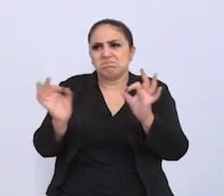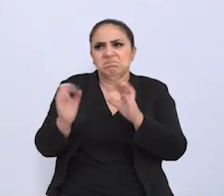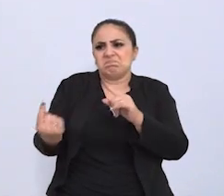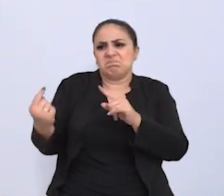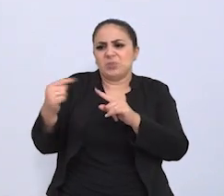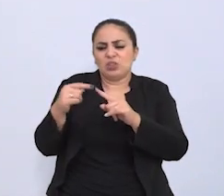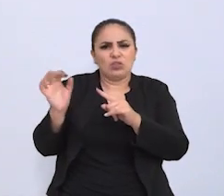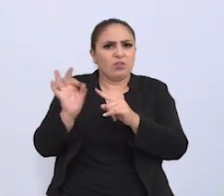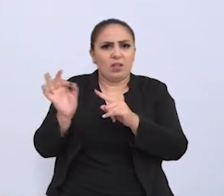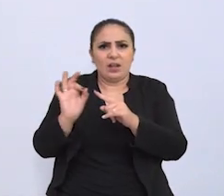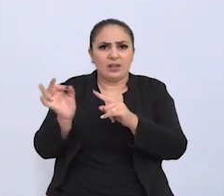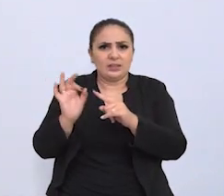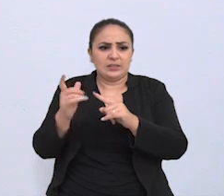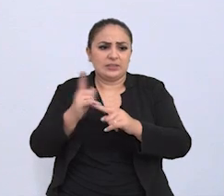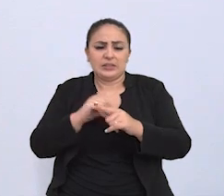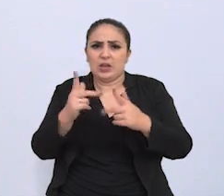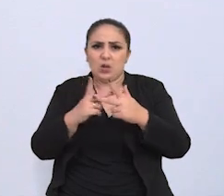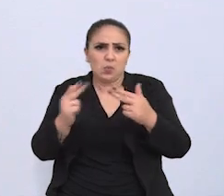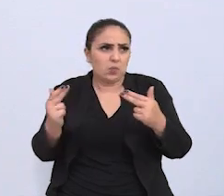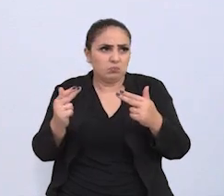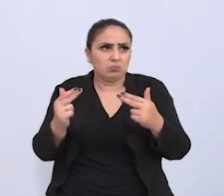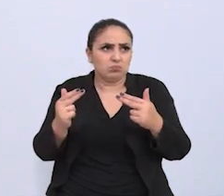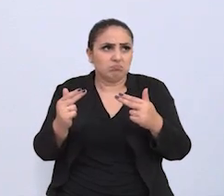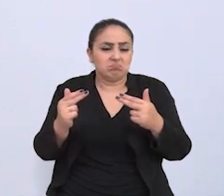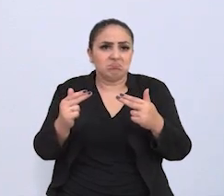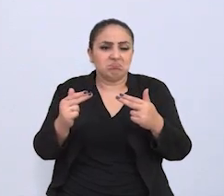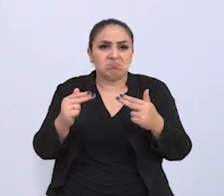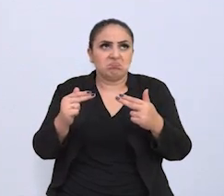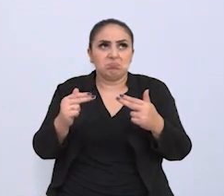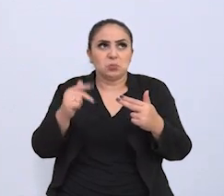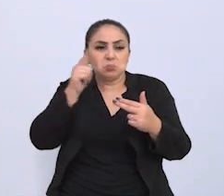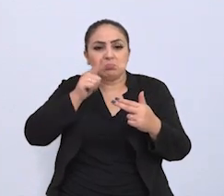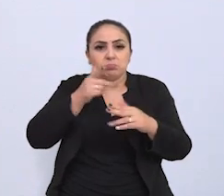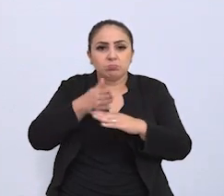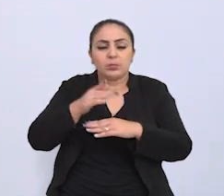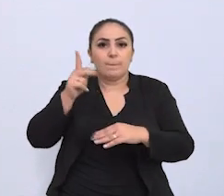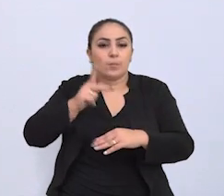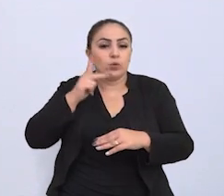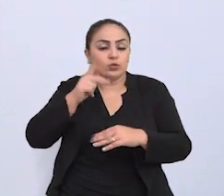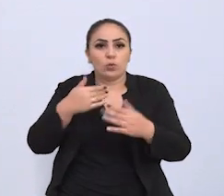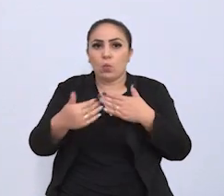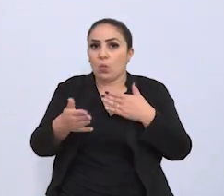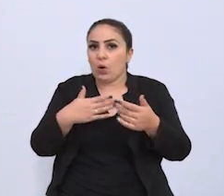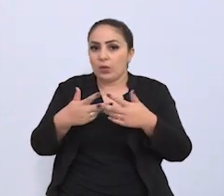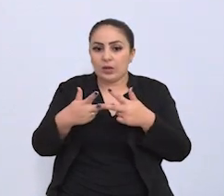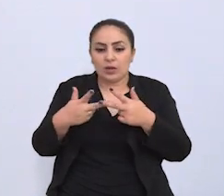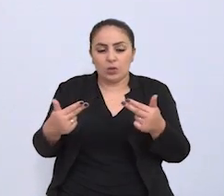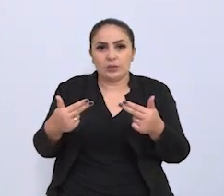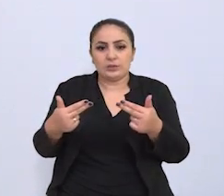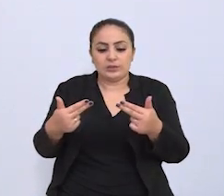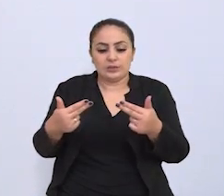intuito de ter algum cargo sem intuito de qualquer